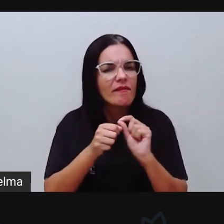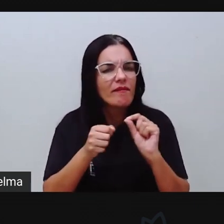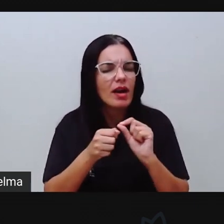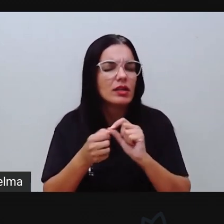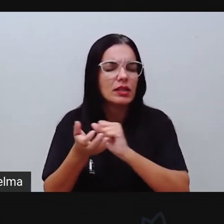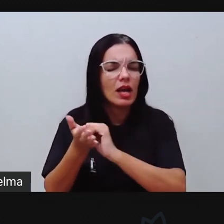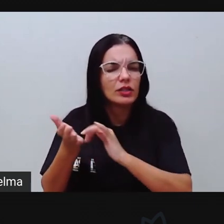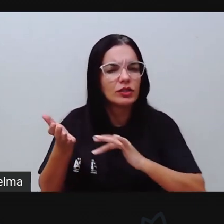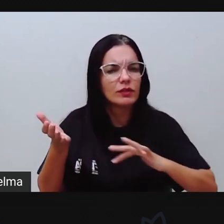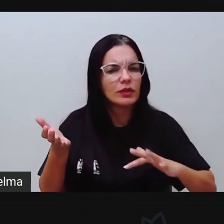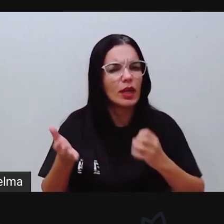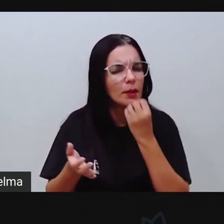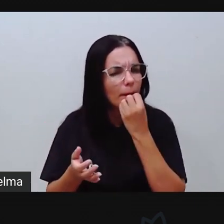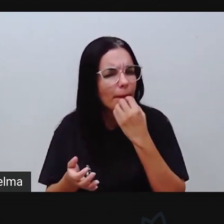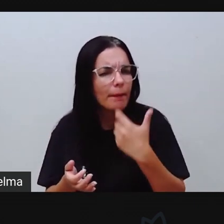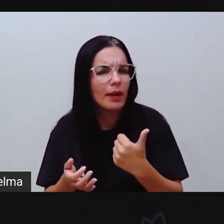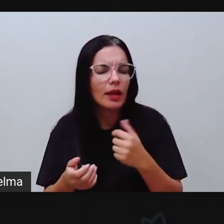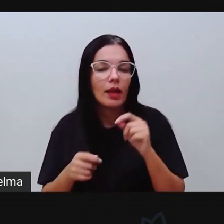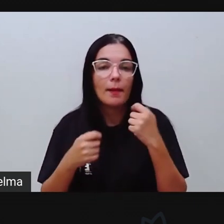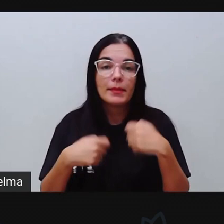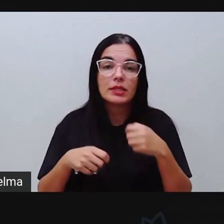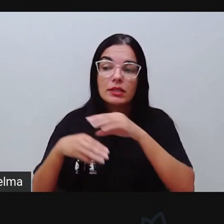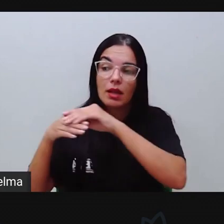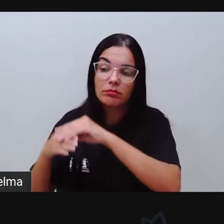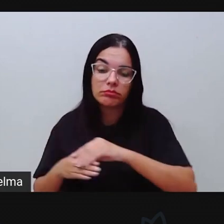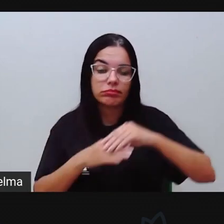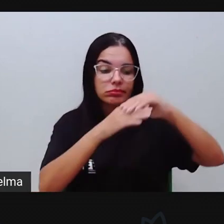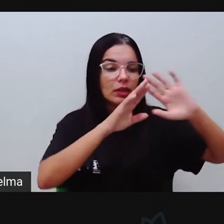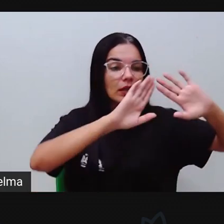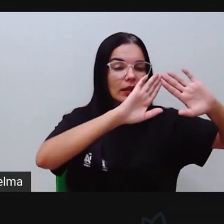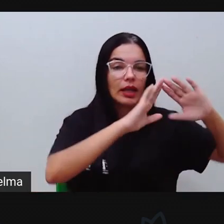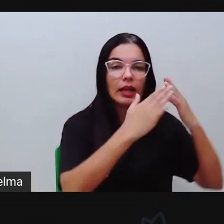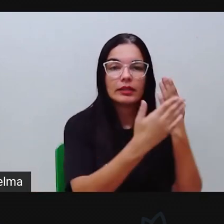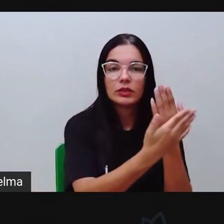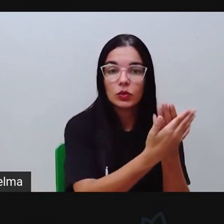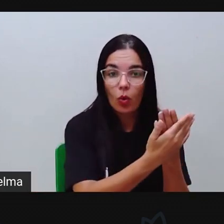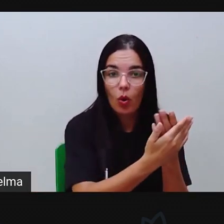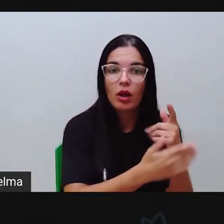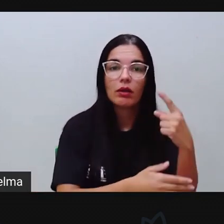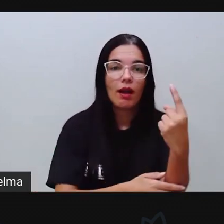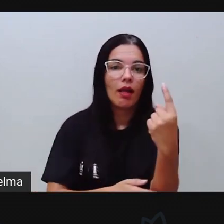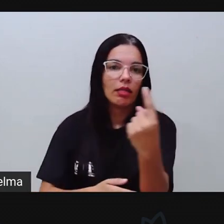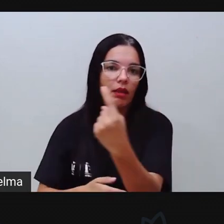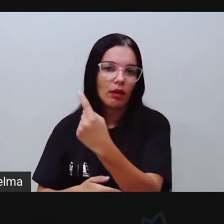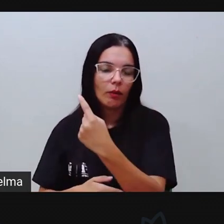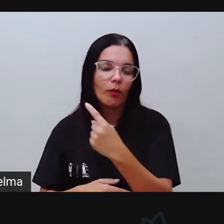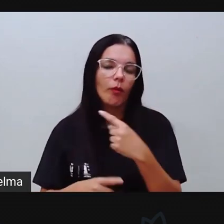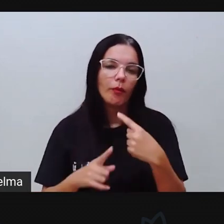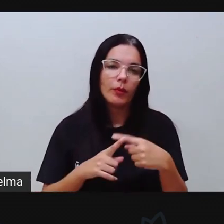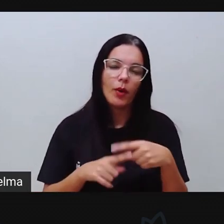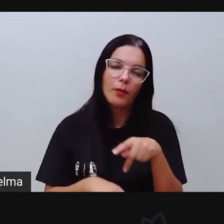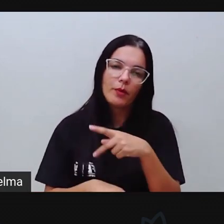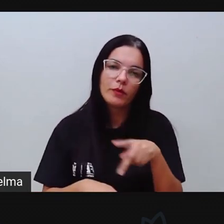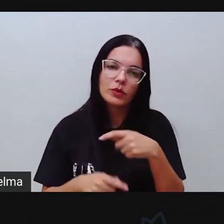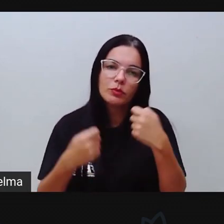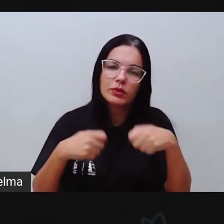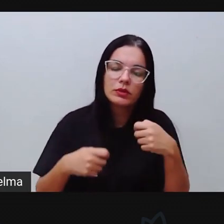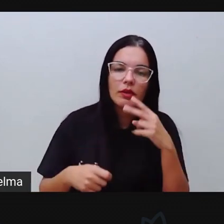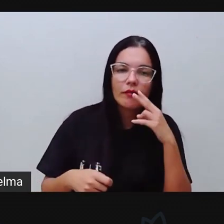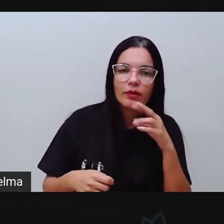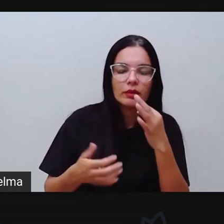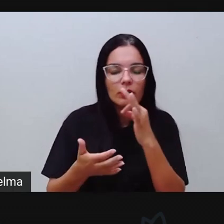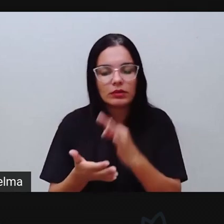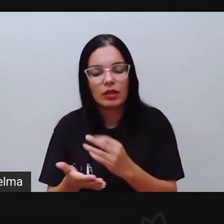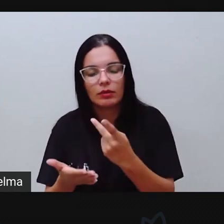atividades com muito capricho que elas deverão ser entregues às escolas de vocês para que os professores possam fazer as devidas